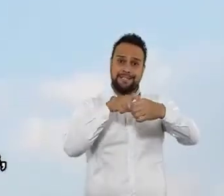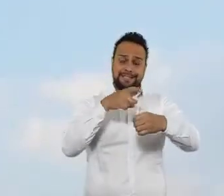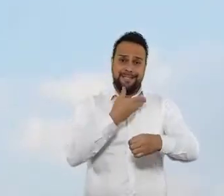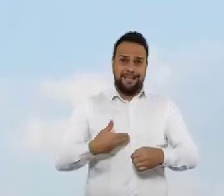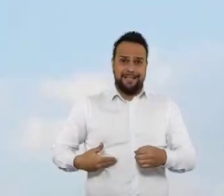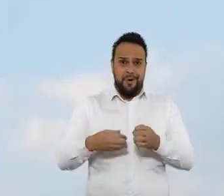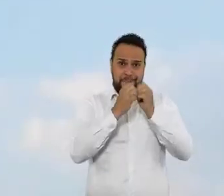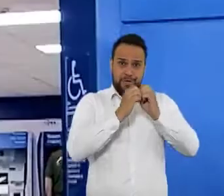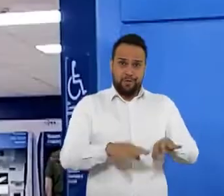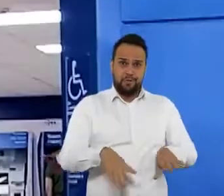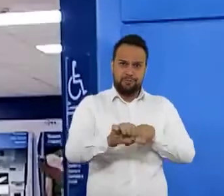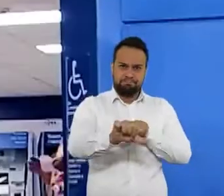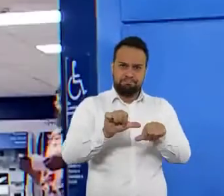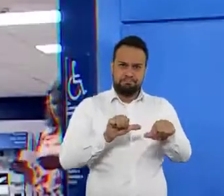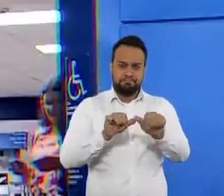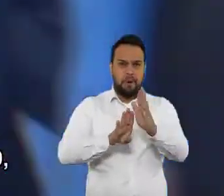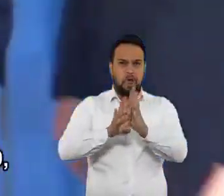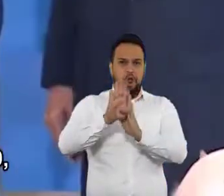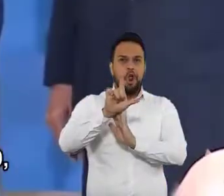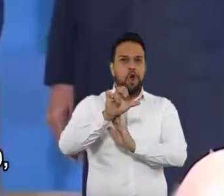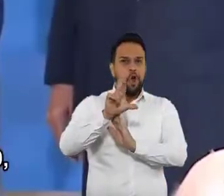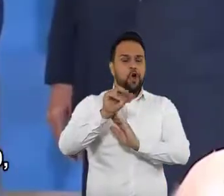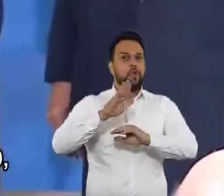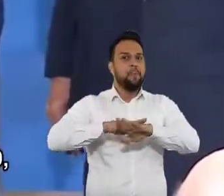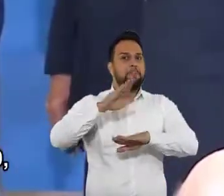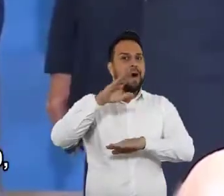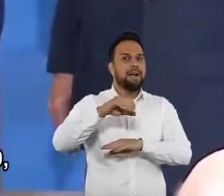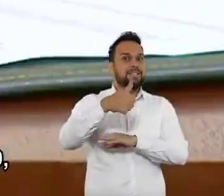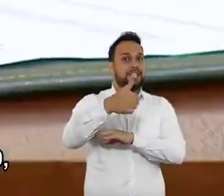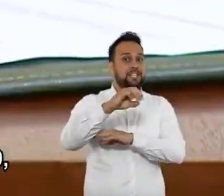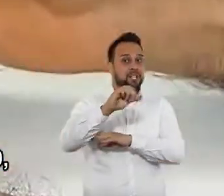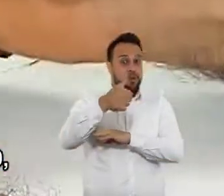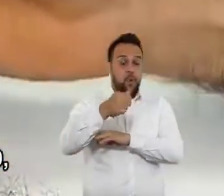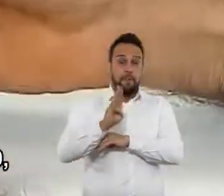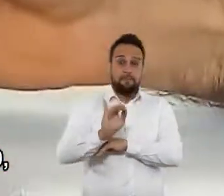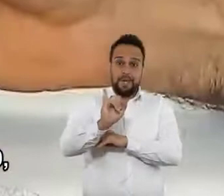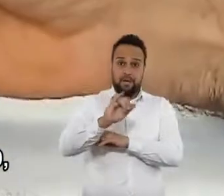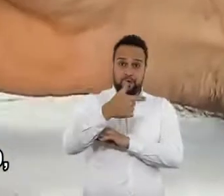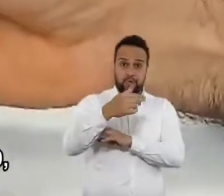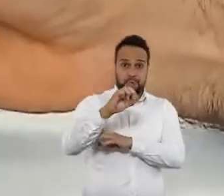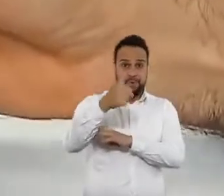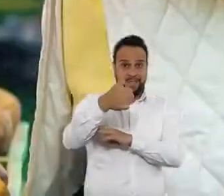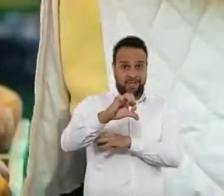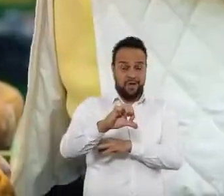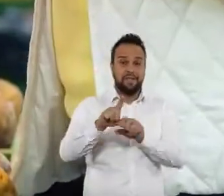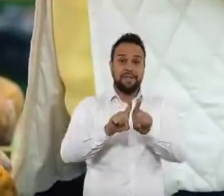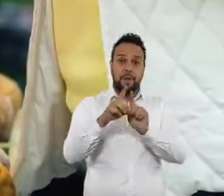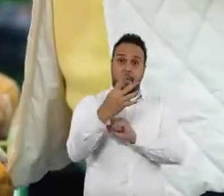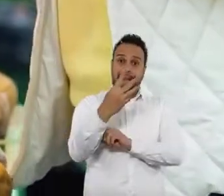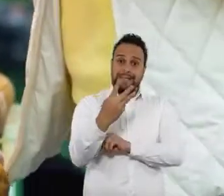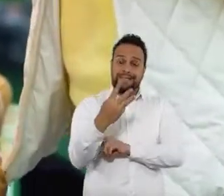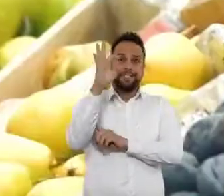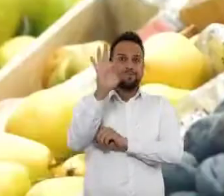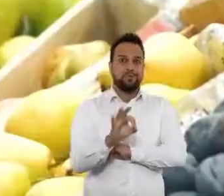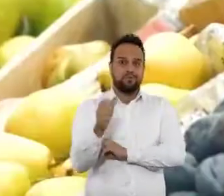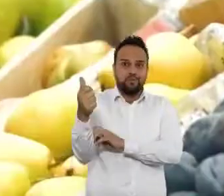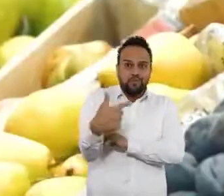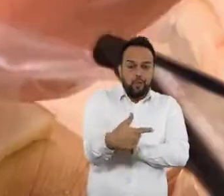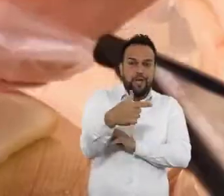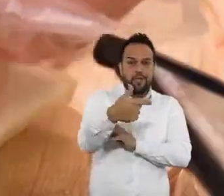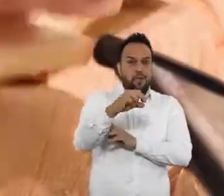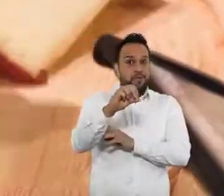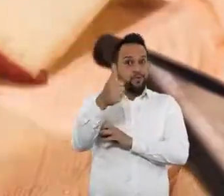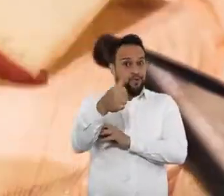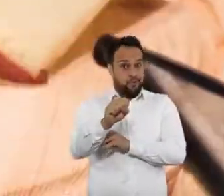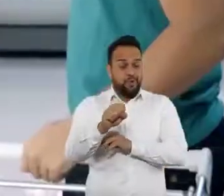prejuízos passaram a dar lucro. Foram mais de 101 bilhões em 2019, 43% a mais que em